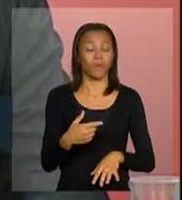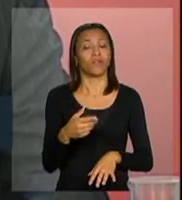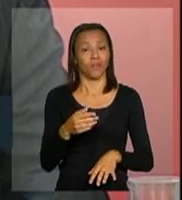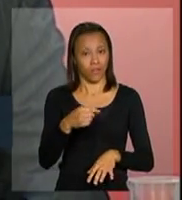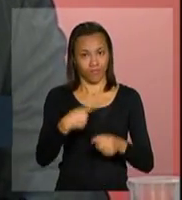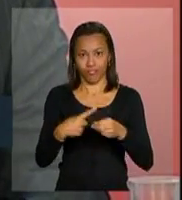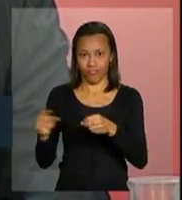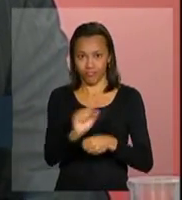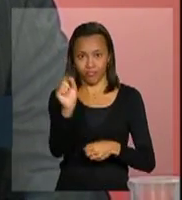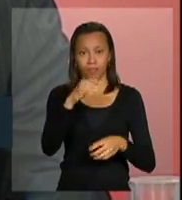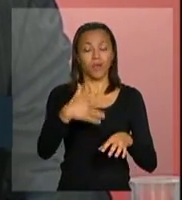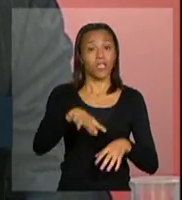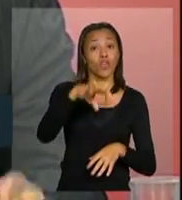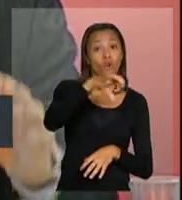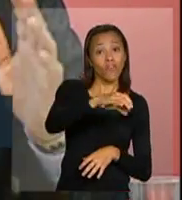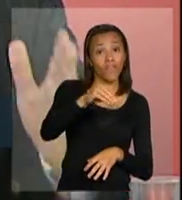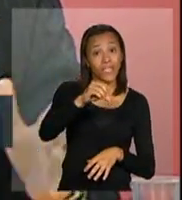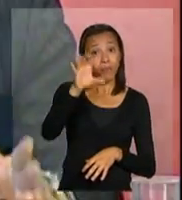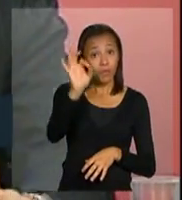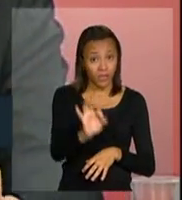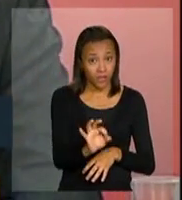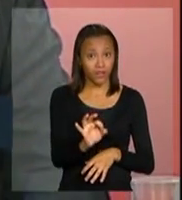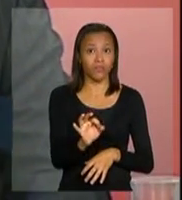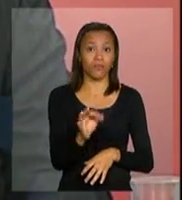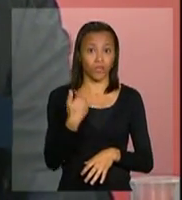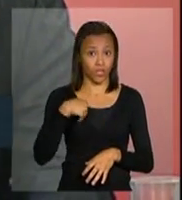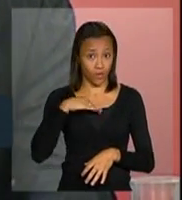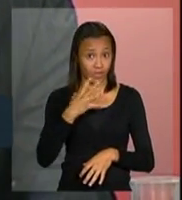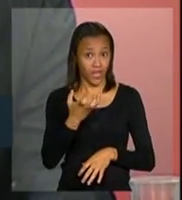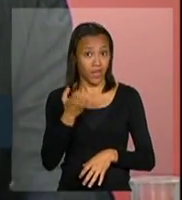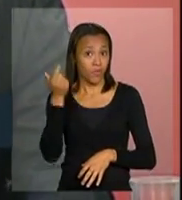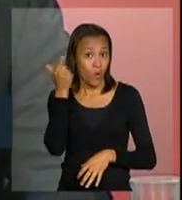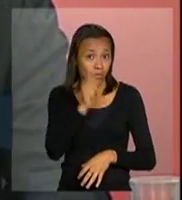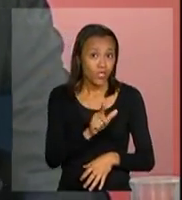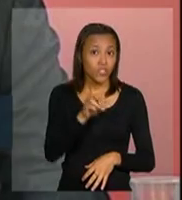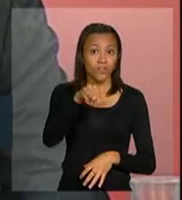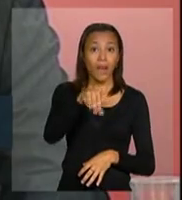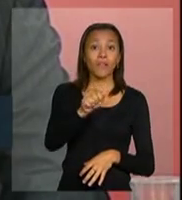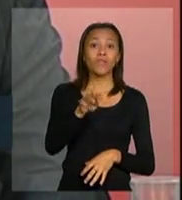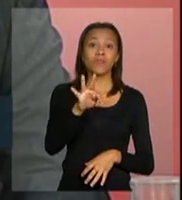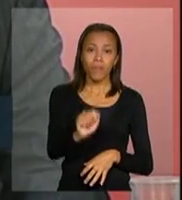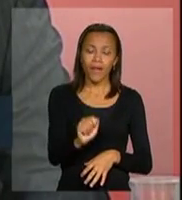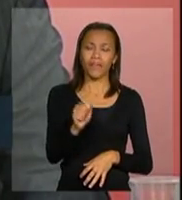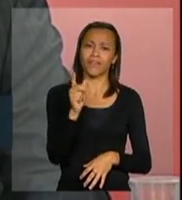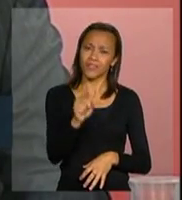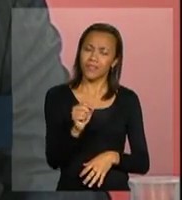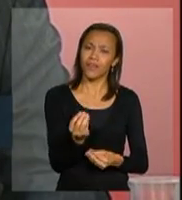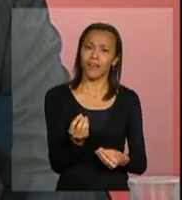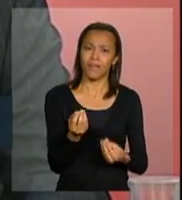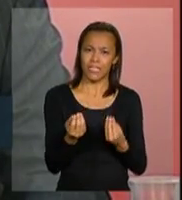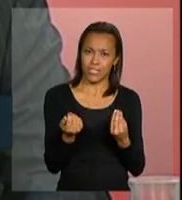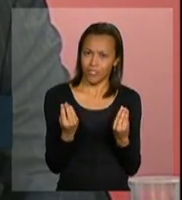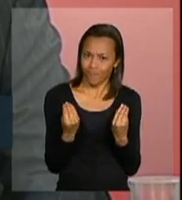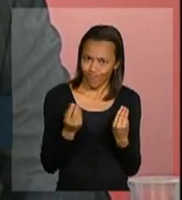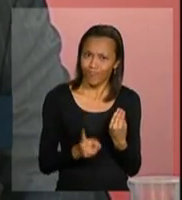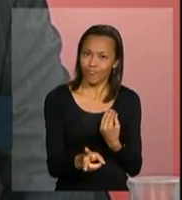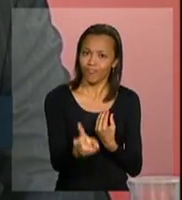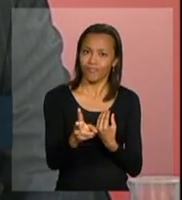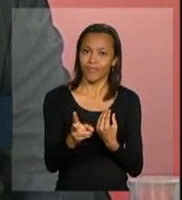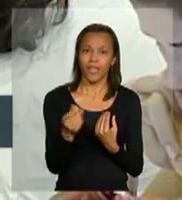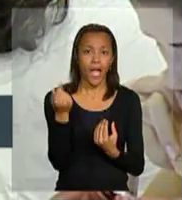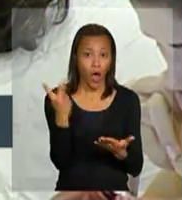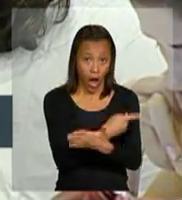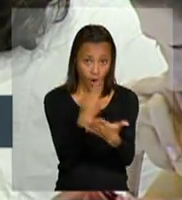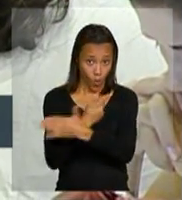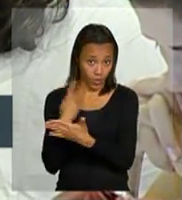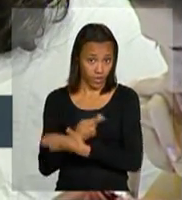da população alvo que nós tínhamos para essa campanha em função dos dados de prevalência e de incidência do HIV.